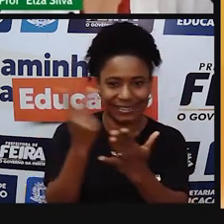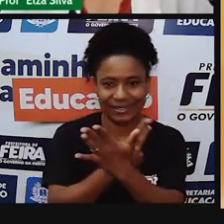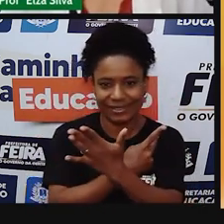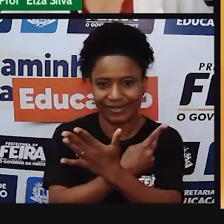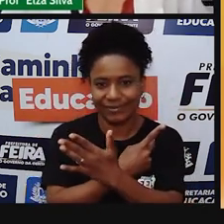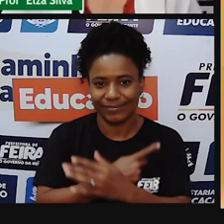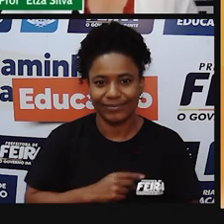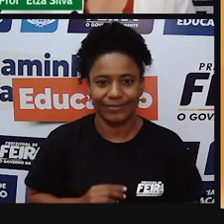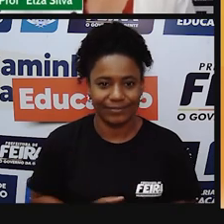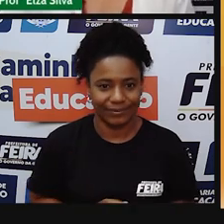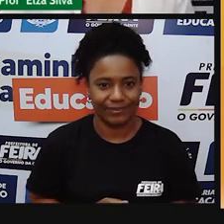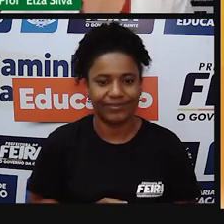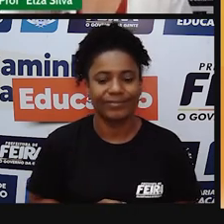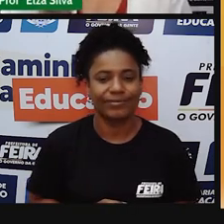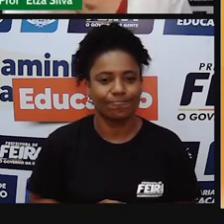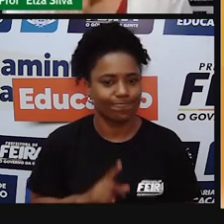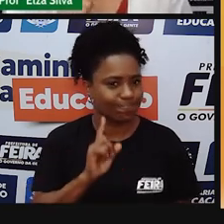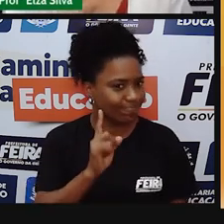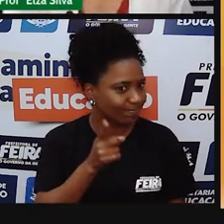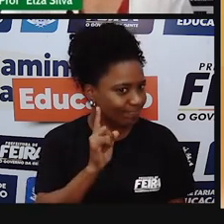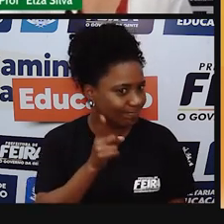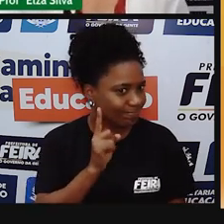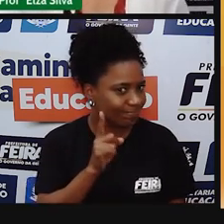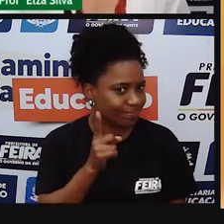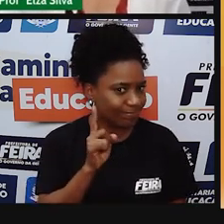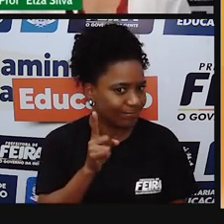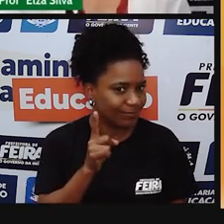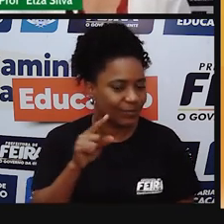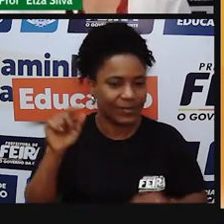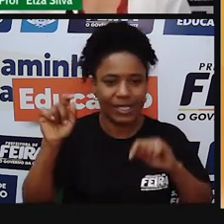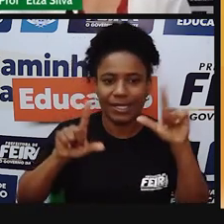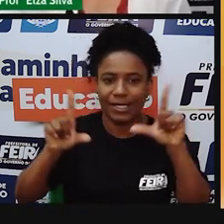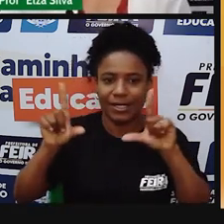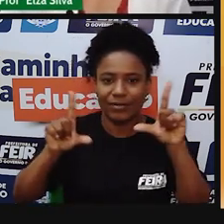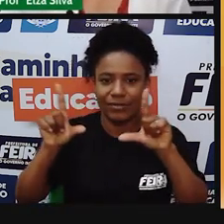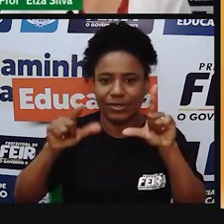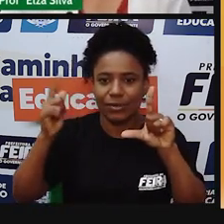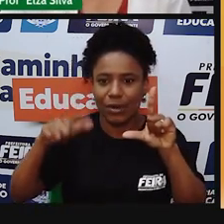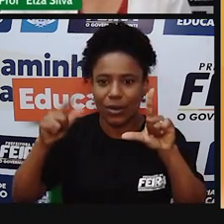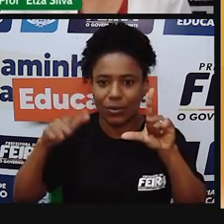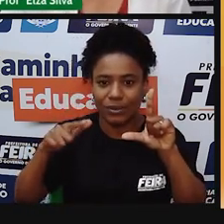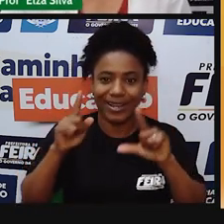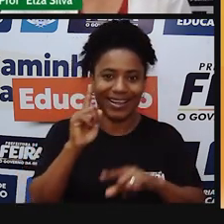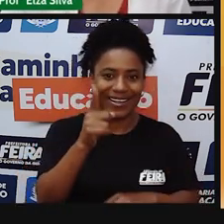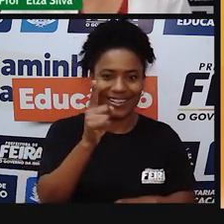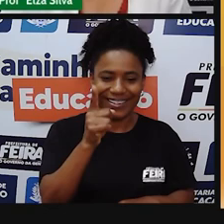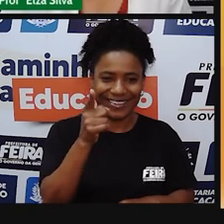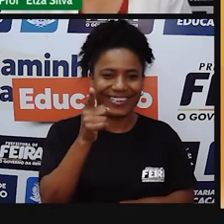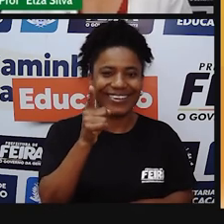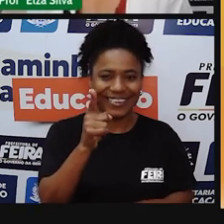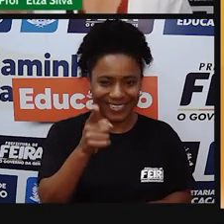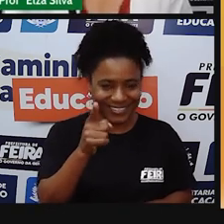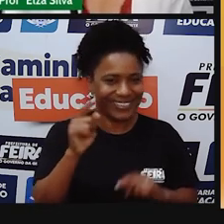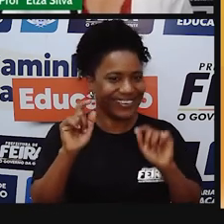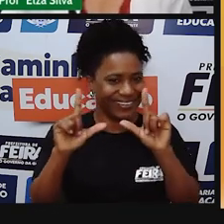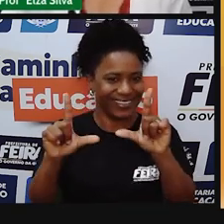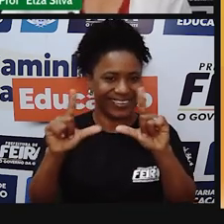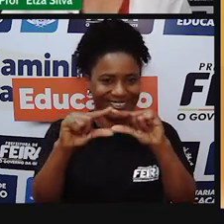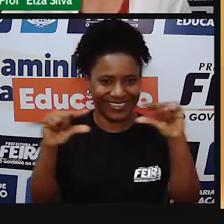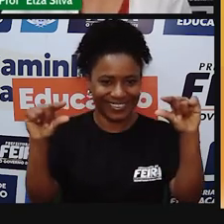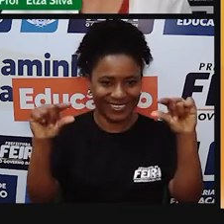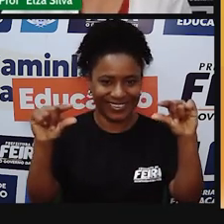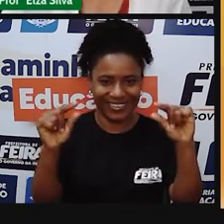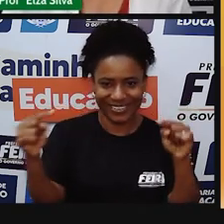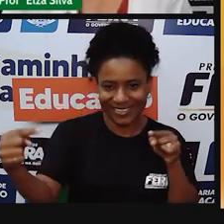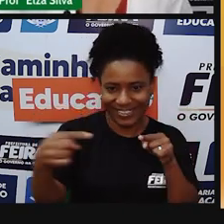TV. Eu já vi essa frase aqui da televisão. e onde será que ela está? It's a